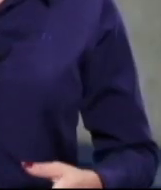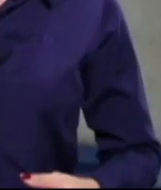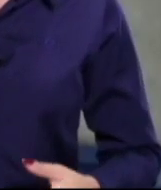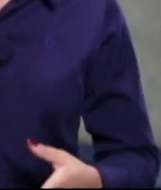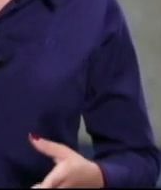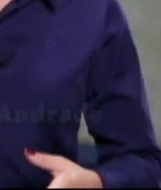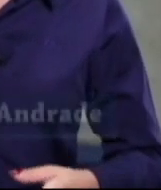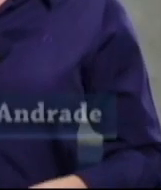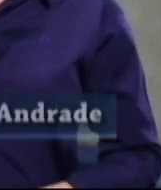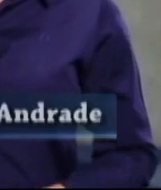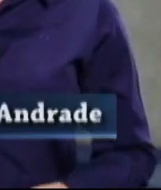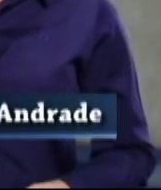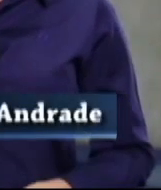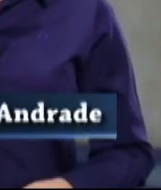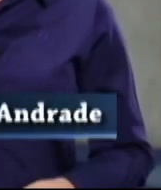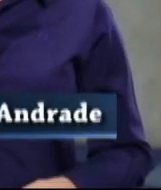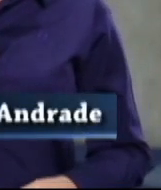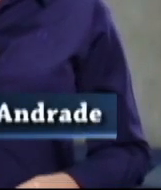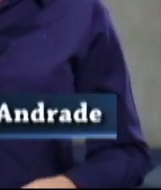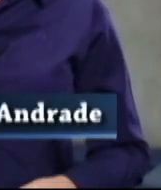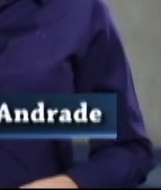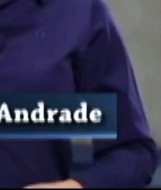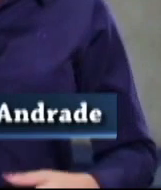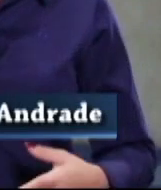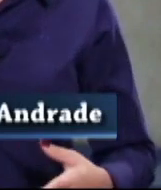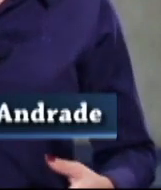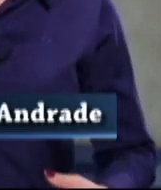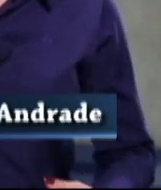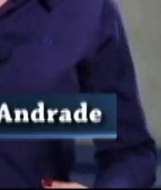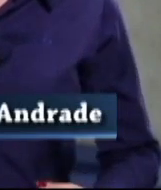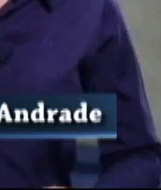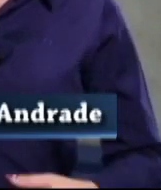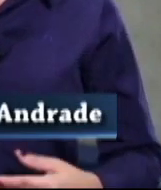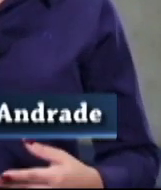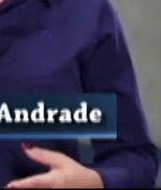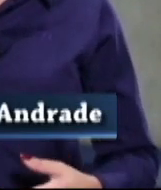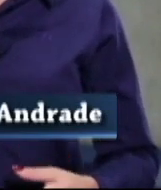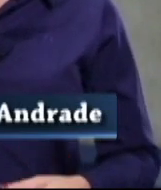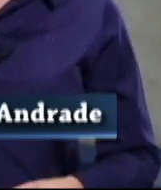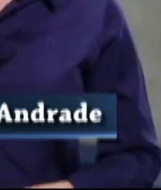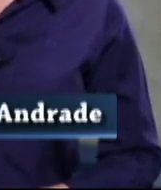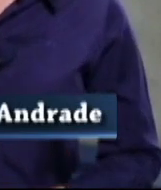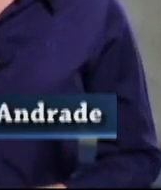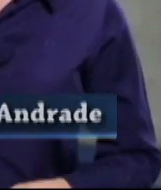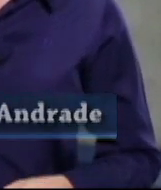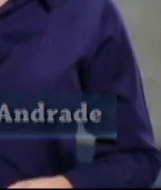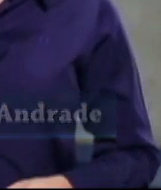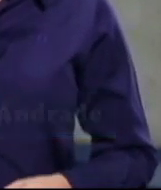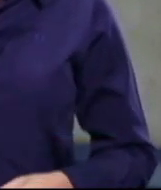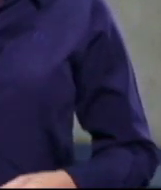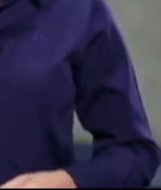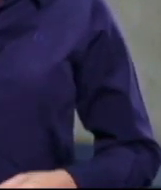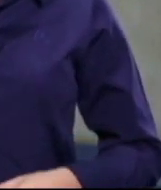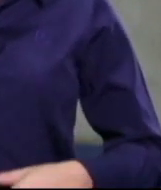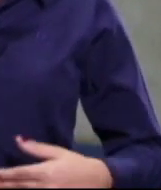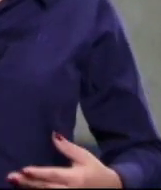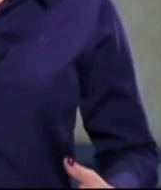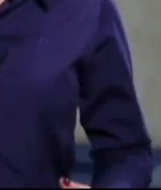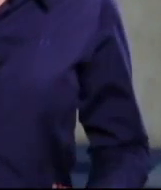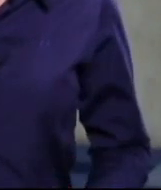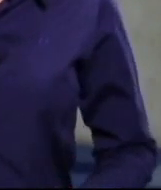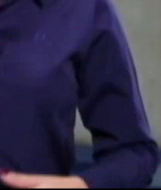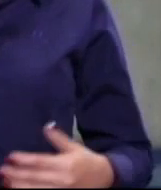Você é a favor da redução da maioridade penal? Em 2015, a proposta de emenda à Constituição